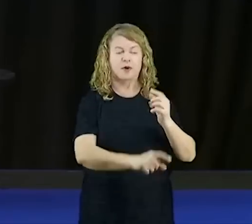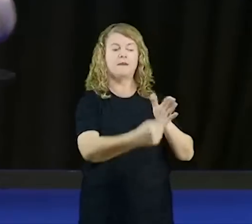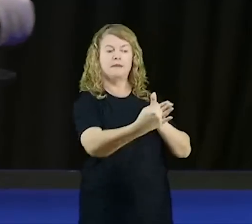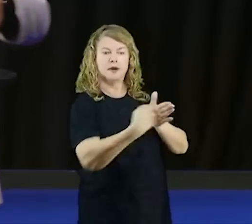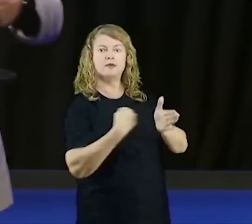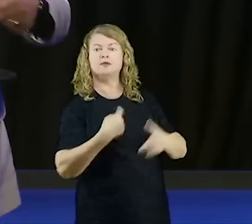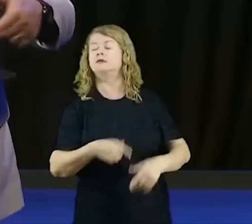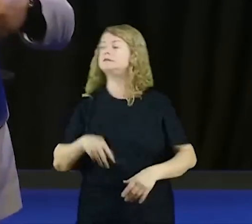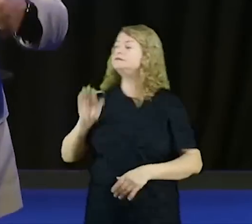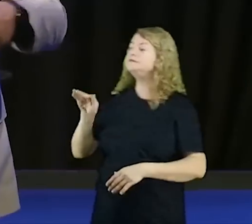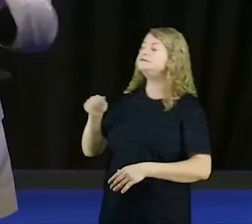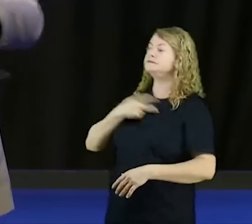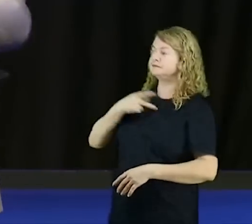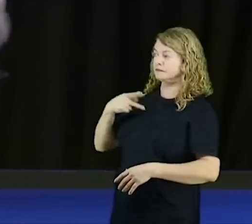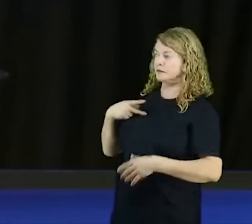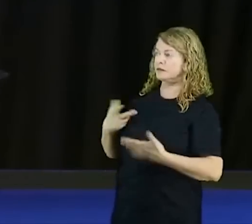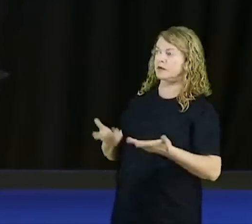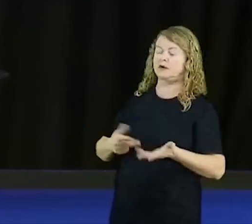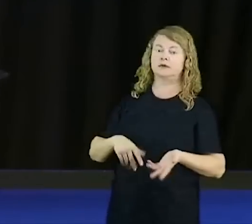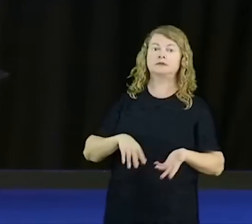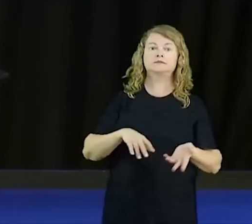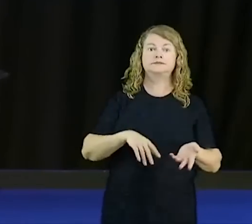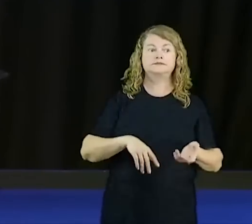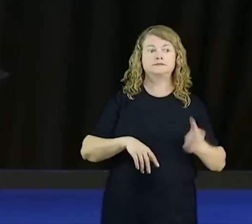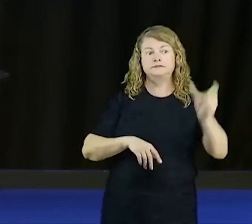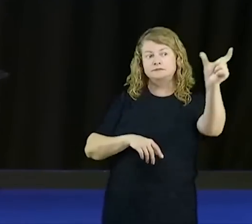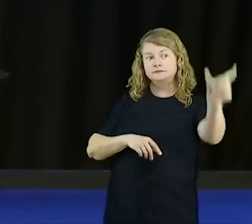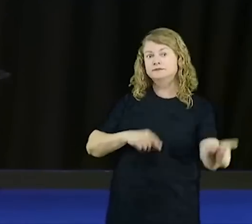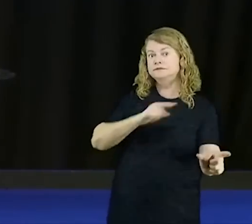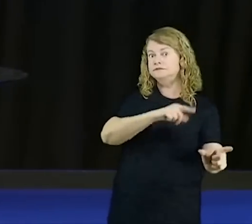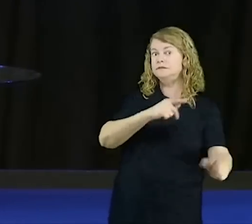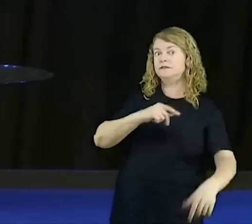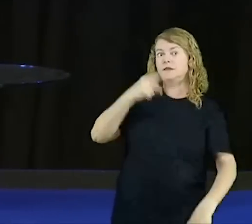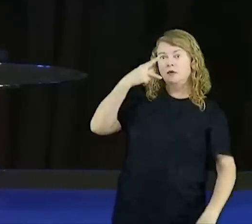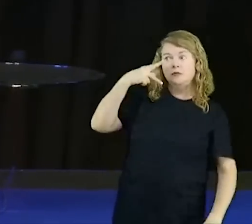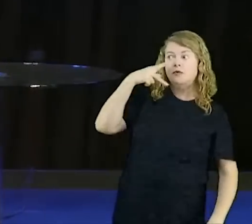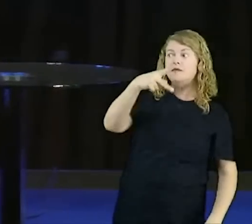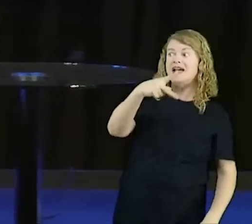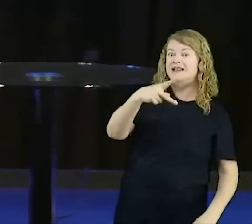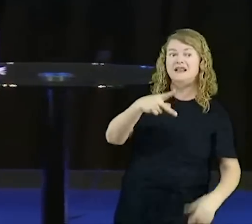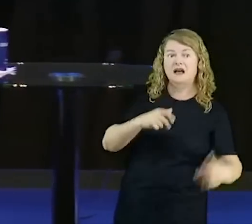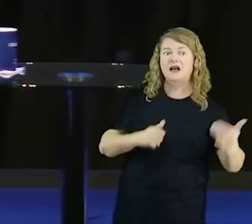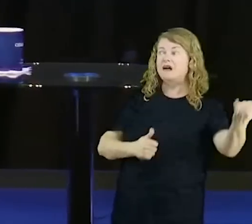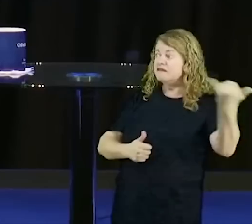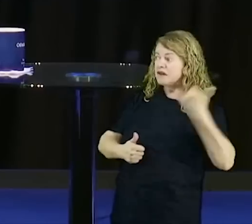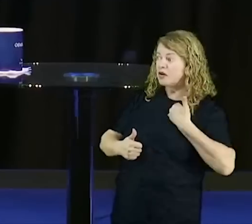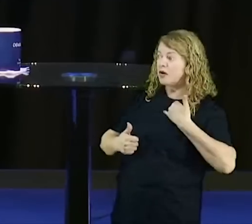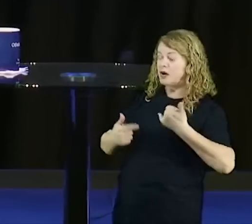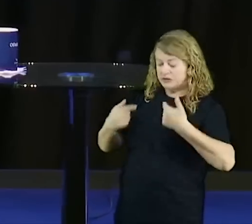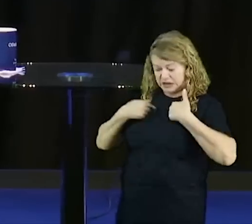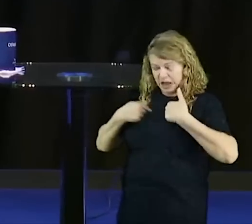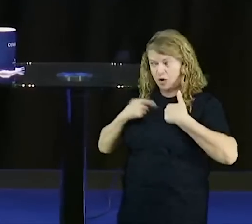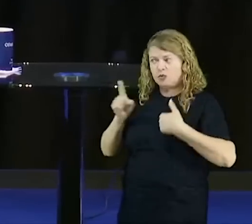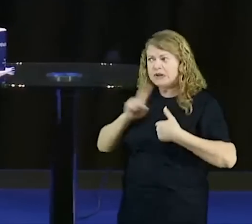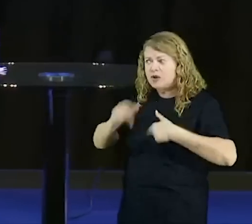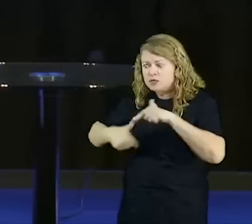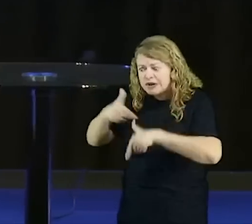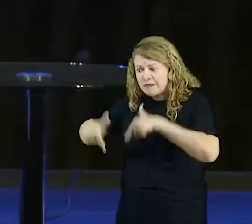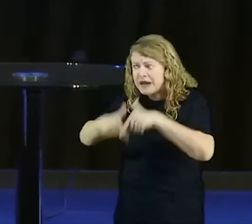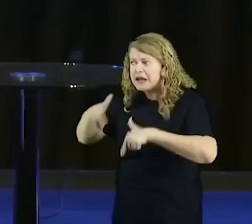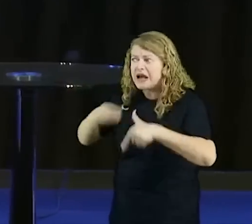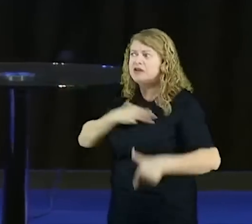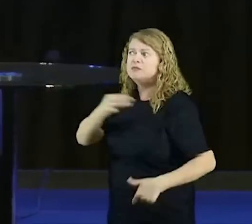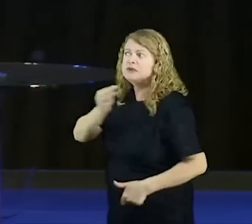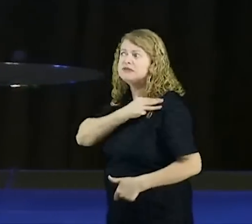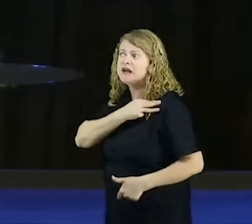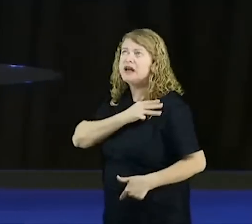me disse que se eu não trabalhar no ministério, Deus vai matar o meu filho. Eu falei, quem te falou isso? Quem falou